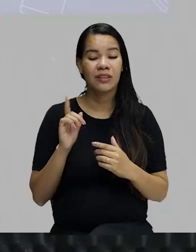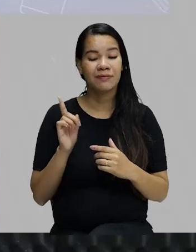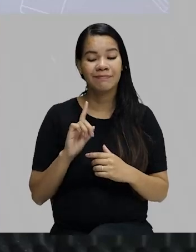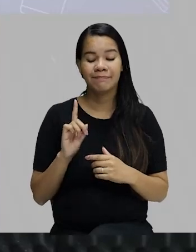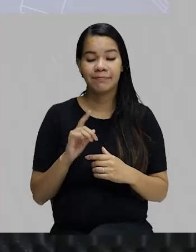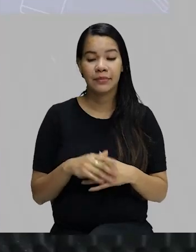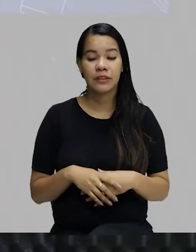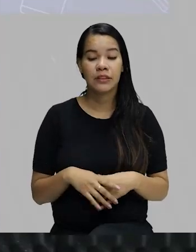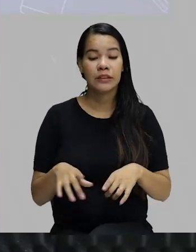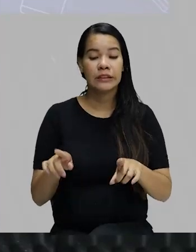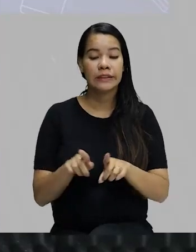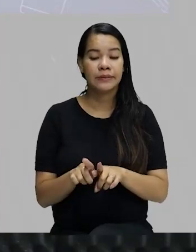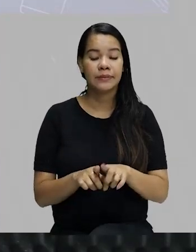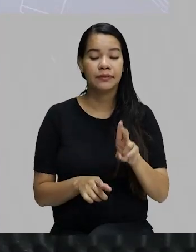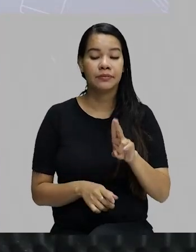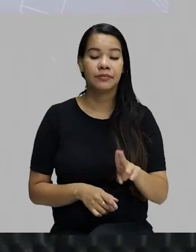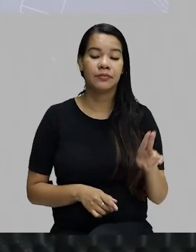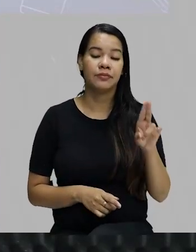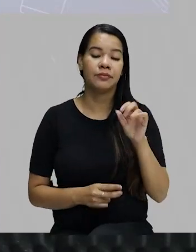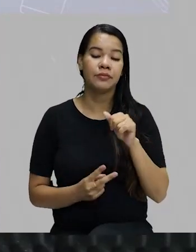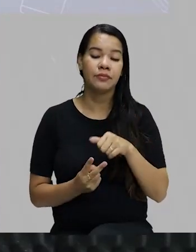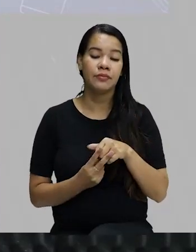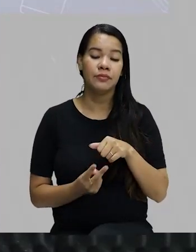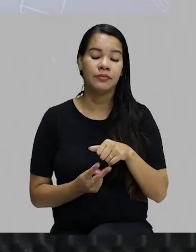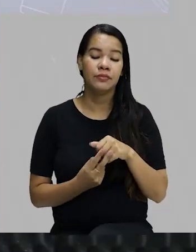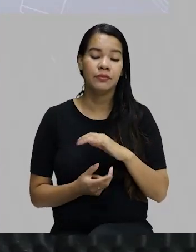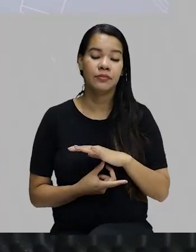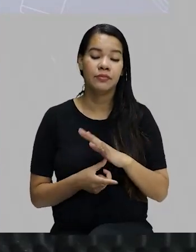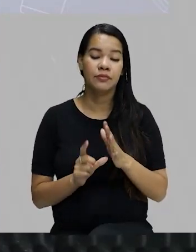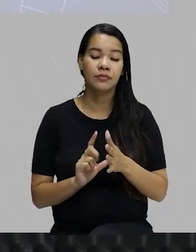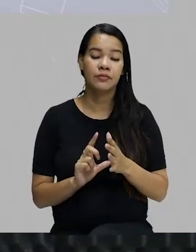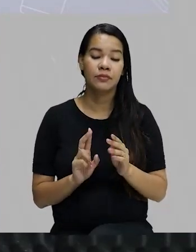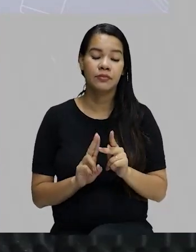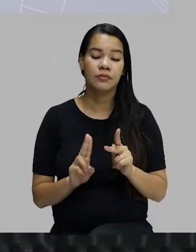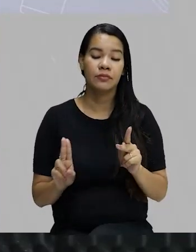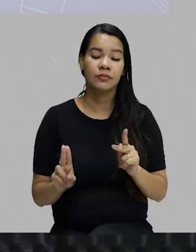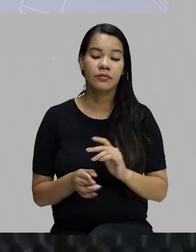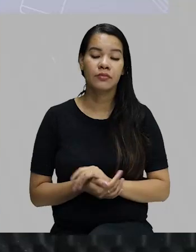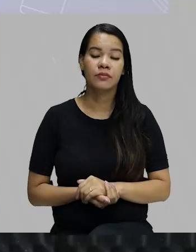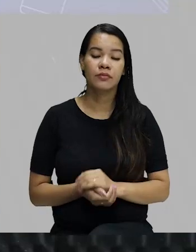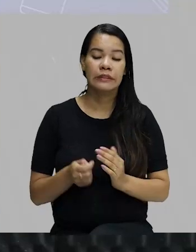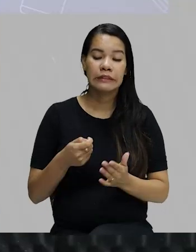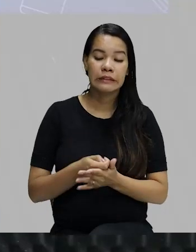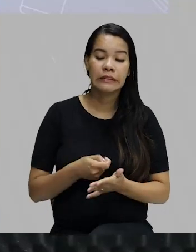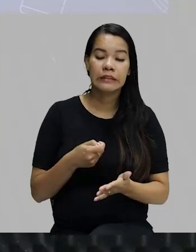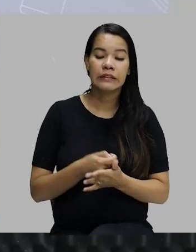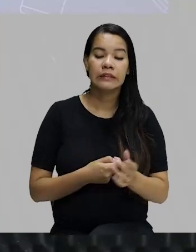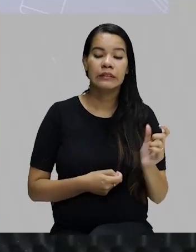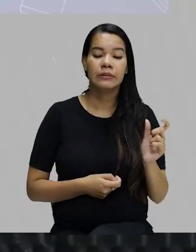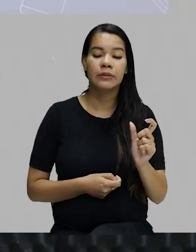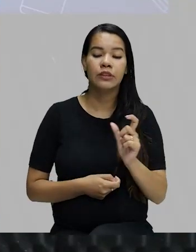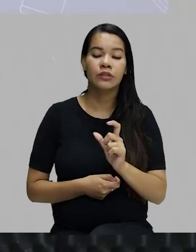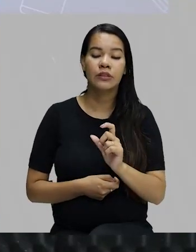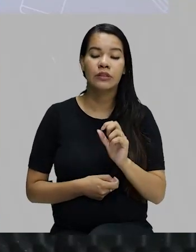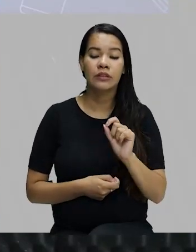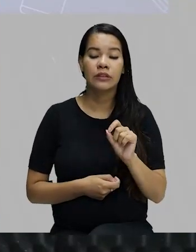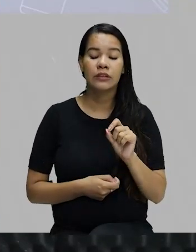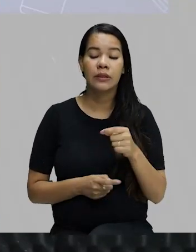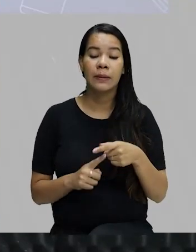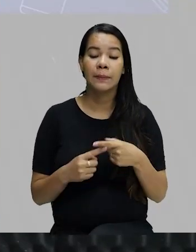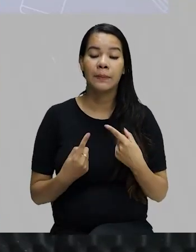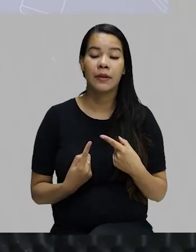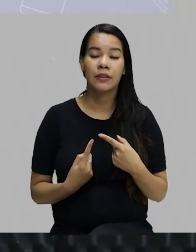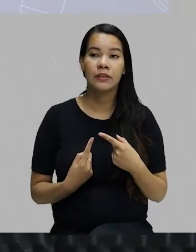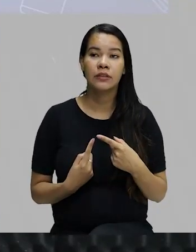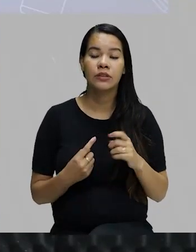E eu vou colocar o verbo antes do pronome, suprimindo a partícula que. Porém, a